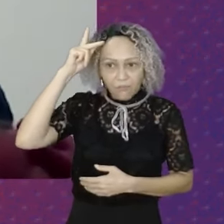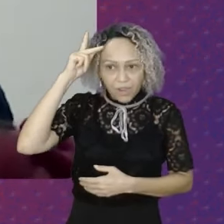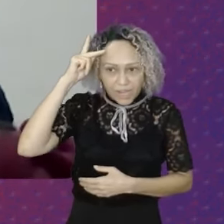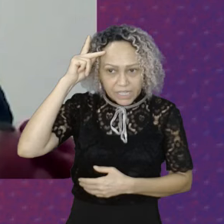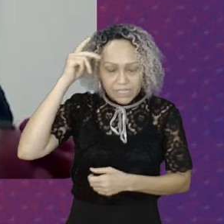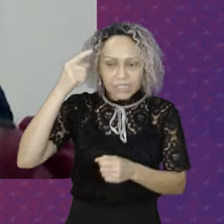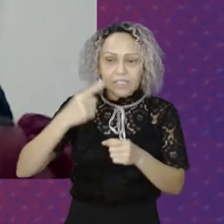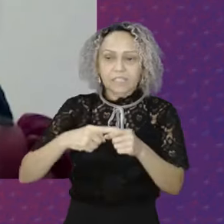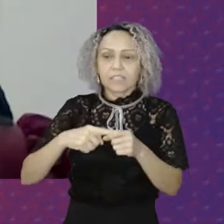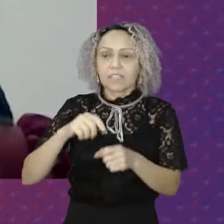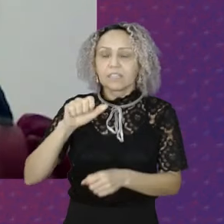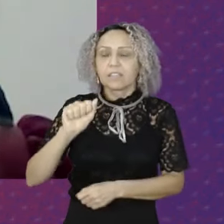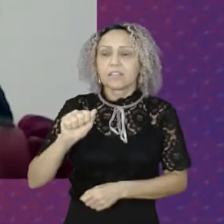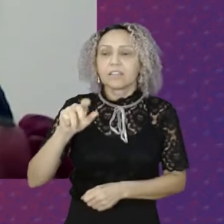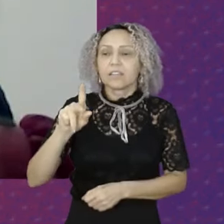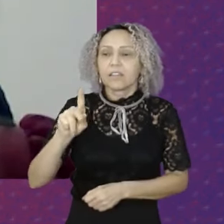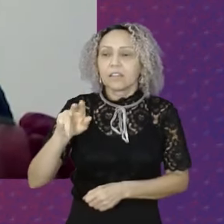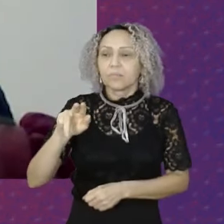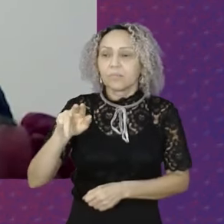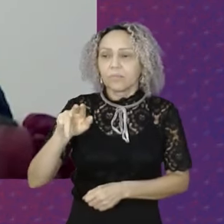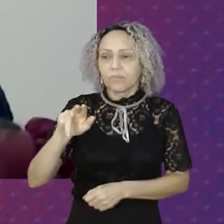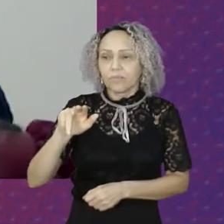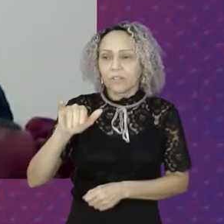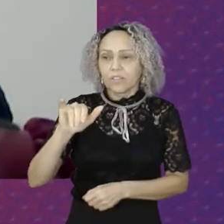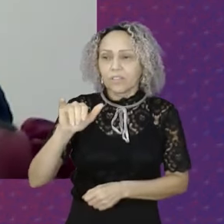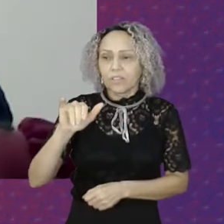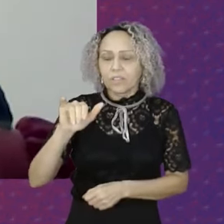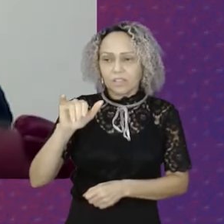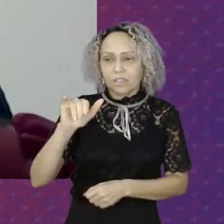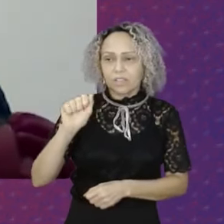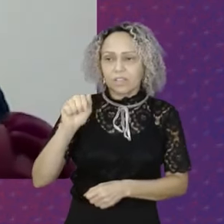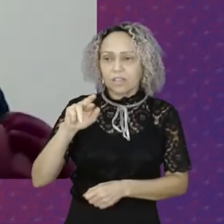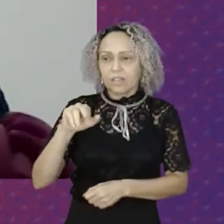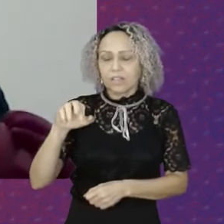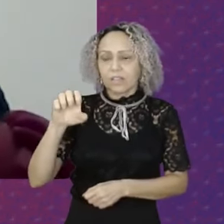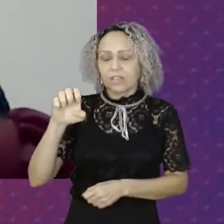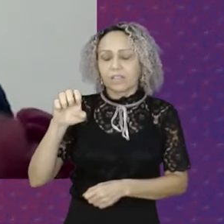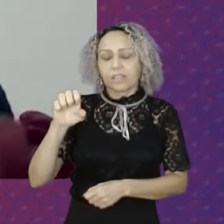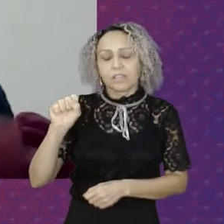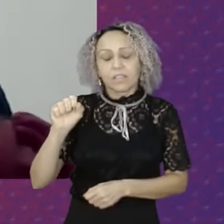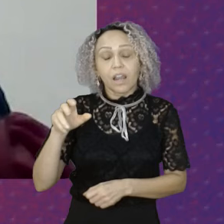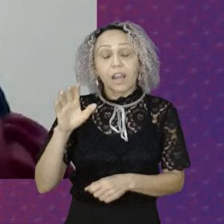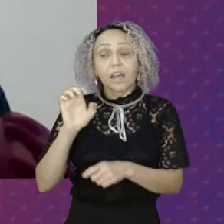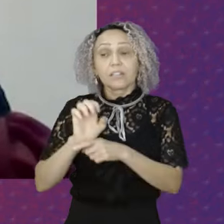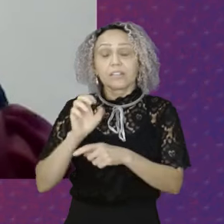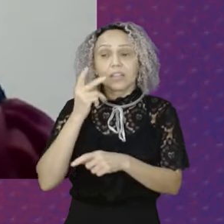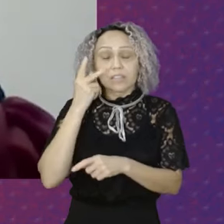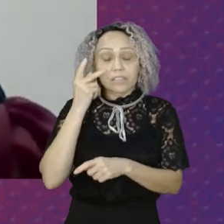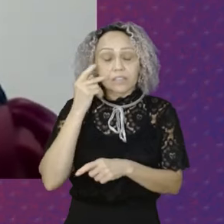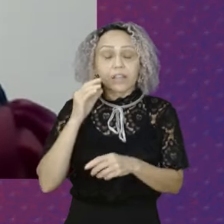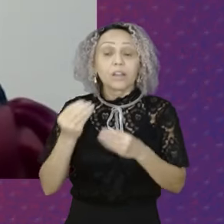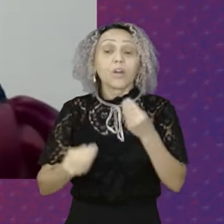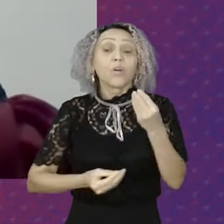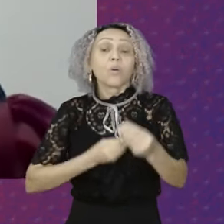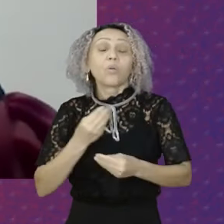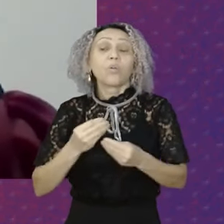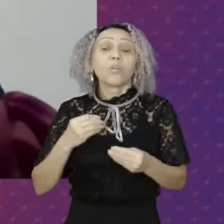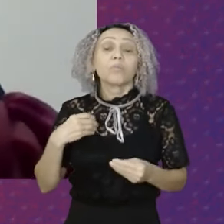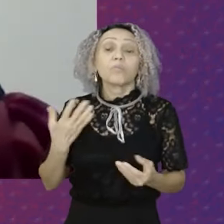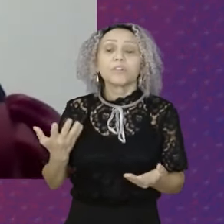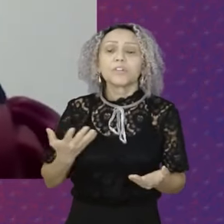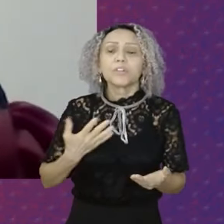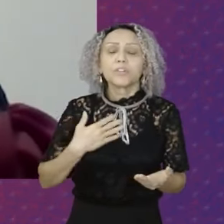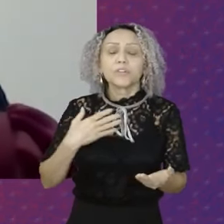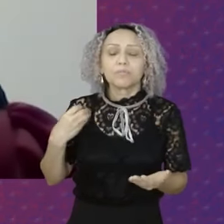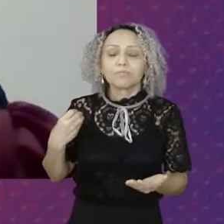do Ceará Minha Minha trajetória Até chegar nesse lugar Se deu muito no movimento